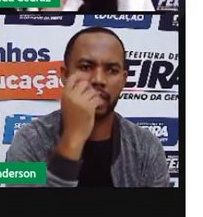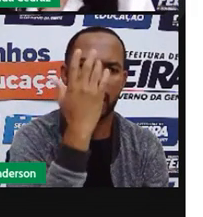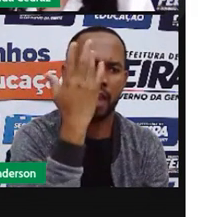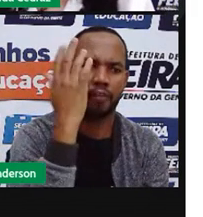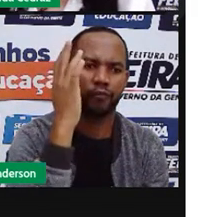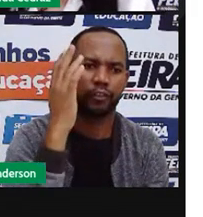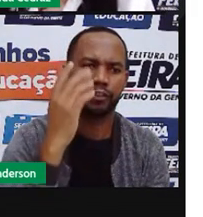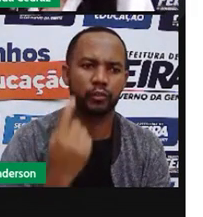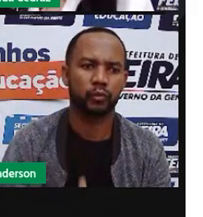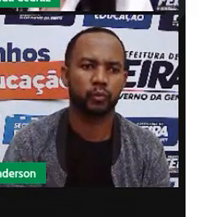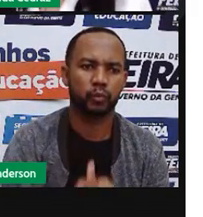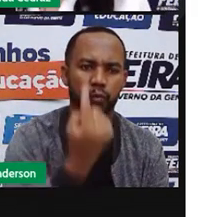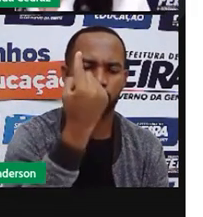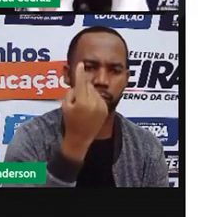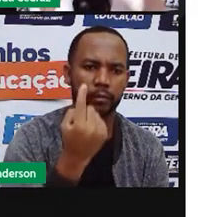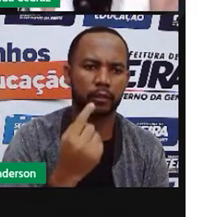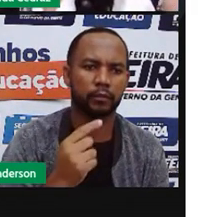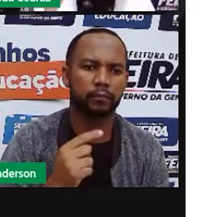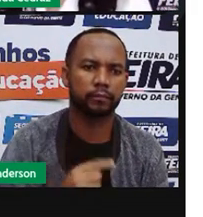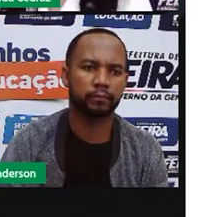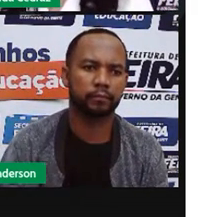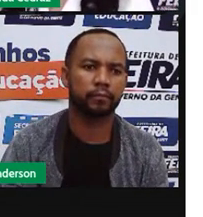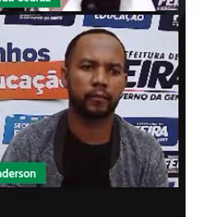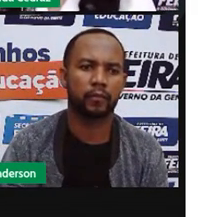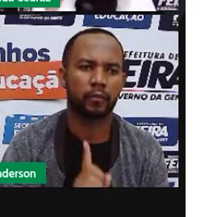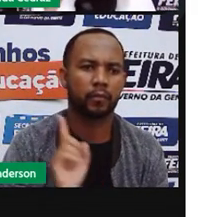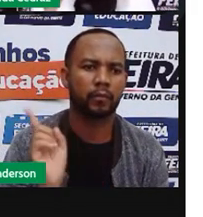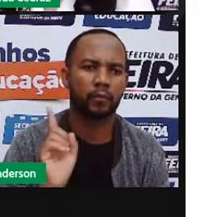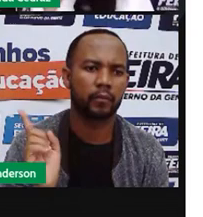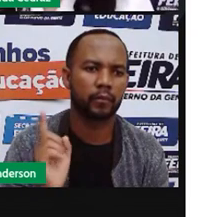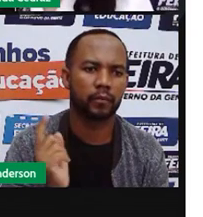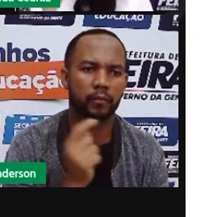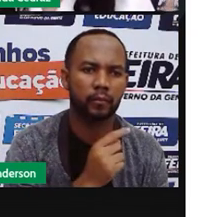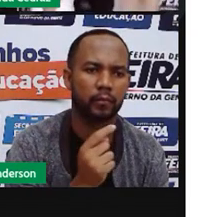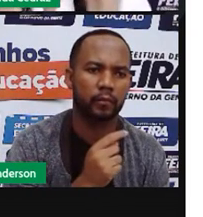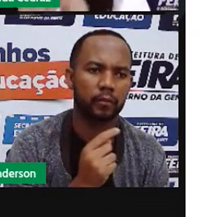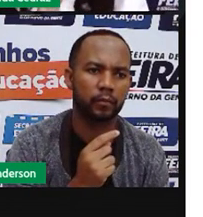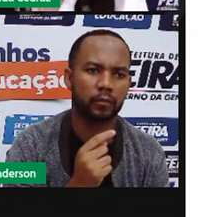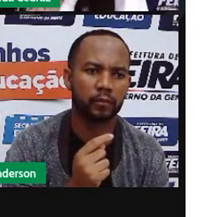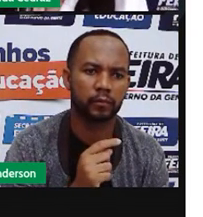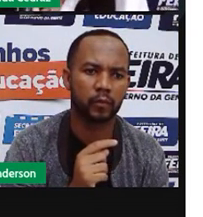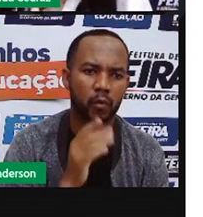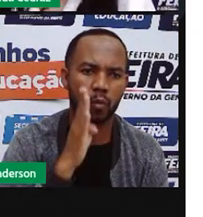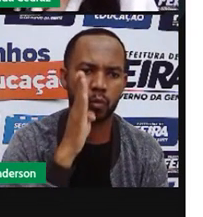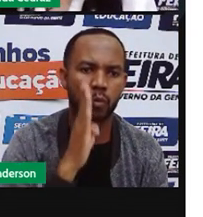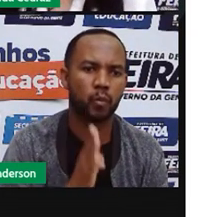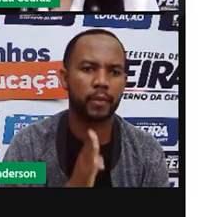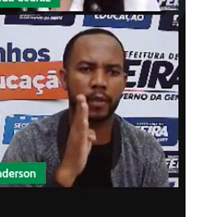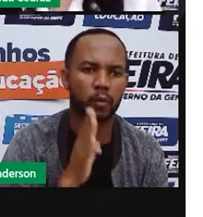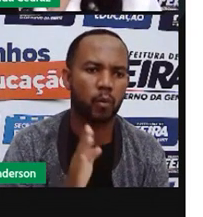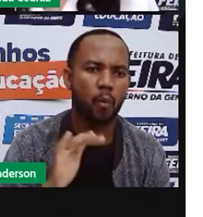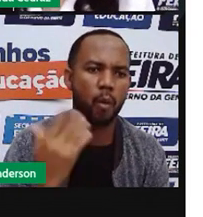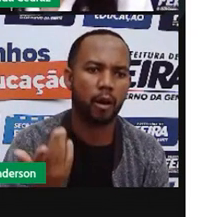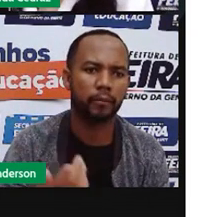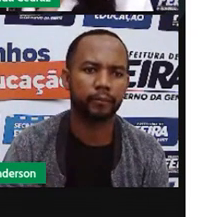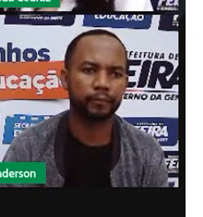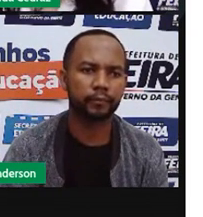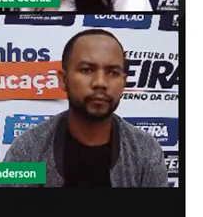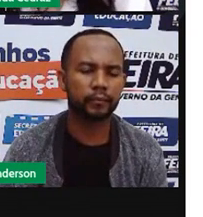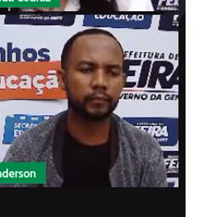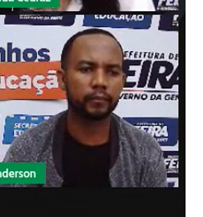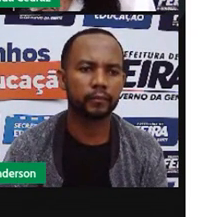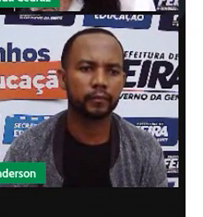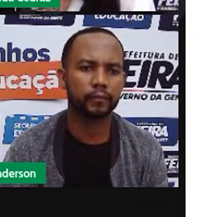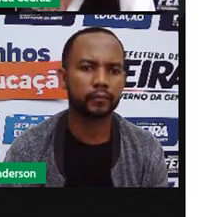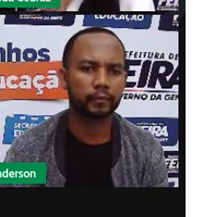Então, qual sol você marcaria? O da esquerda, o da direita ou do meio? Isso